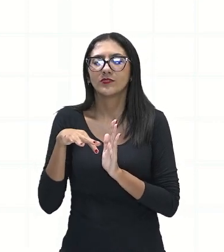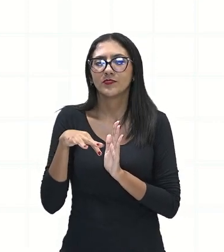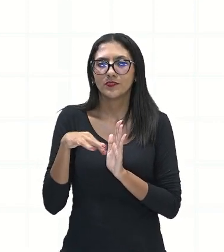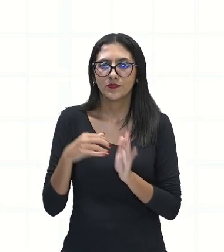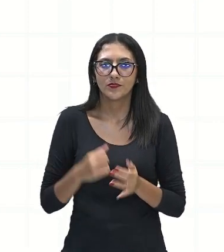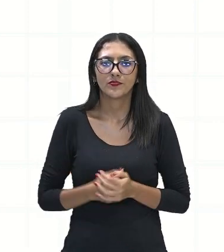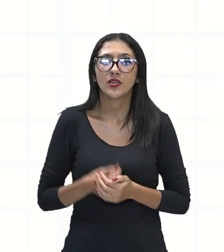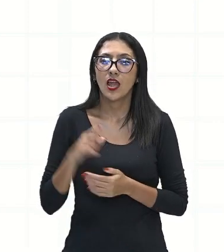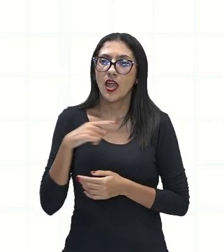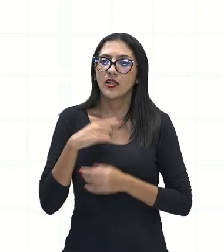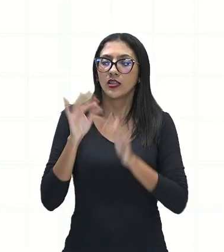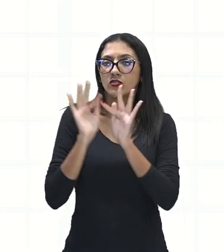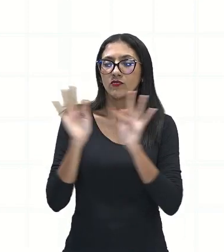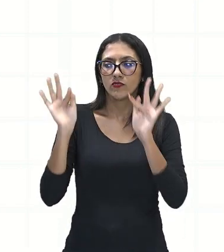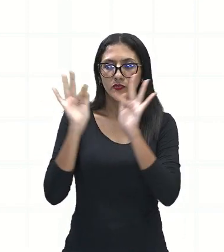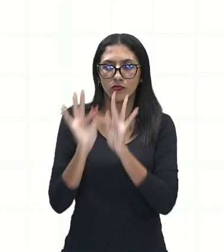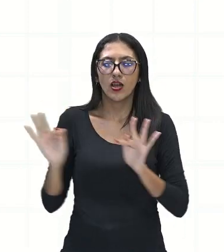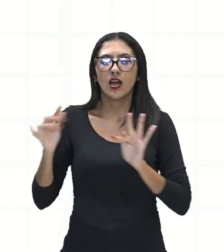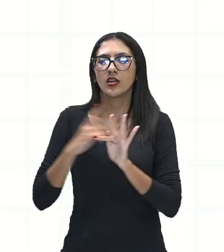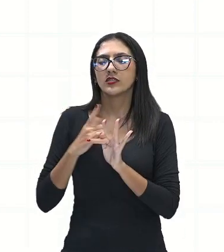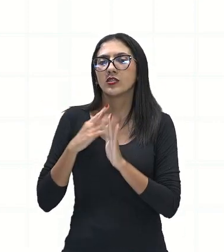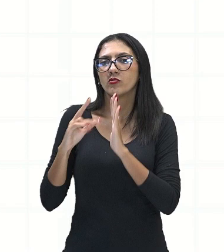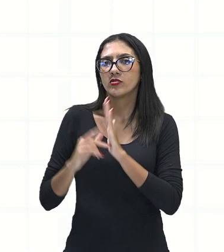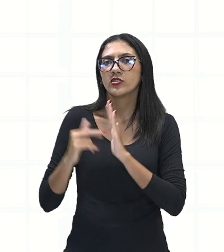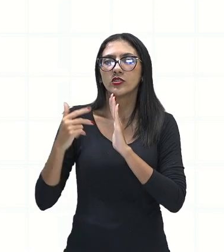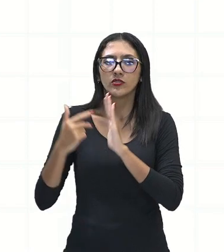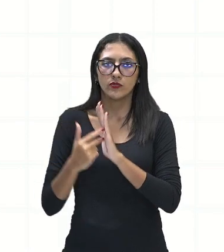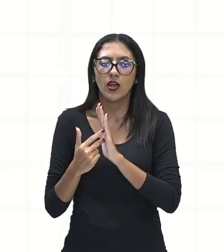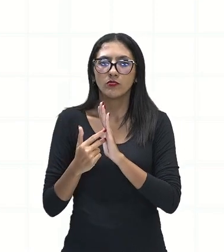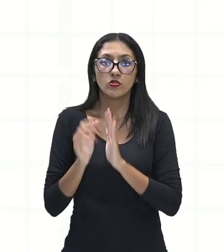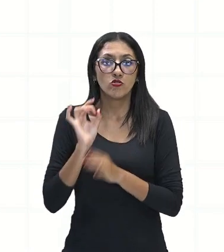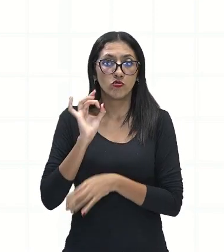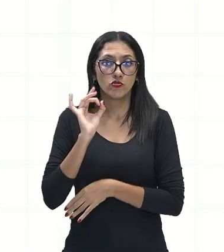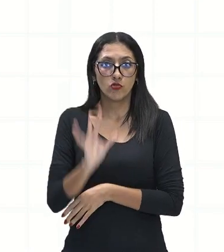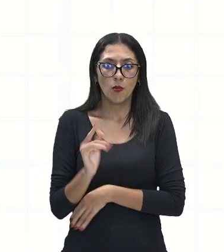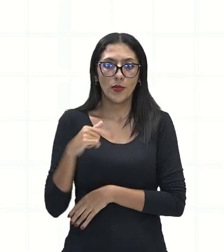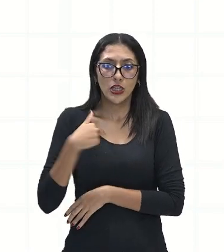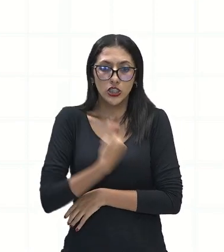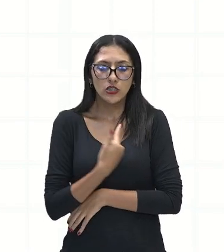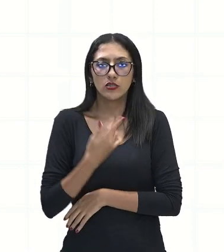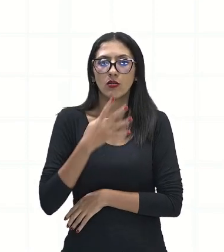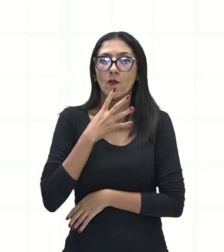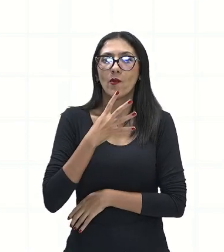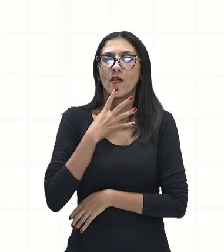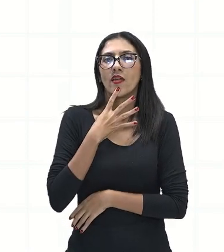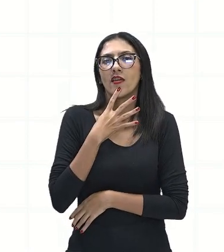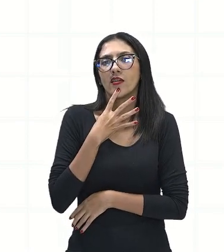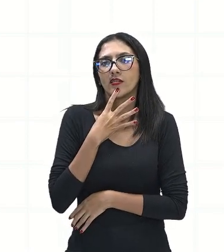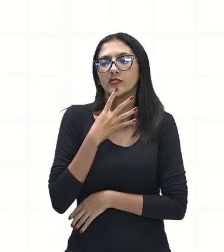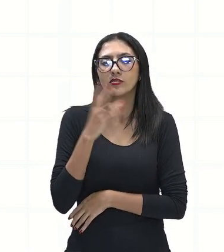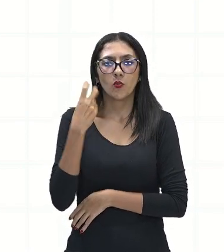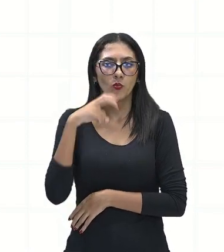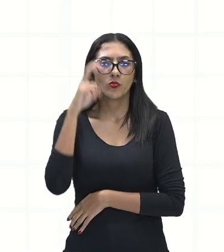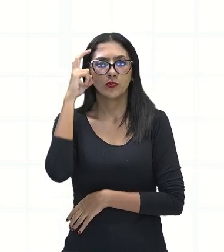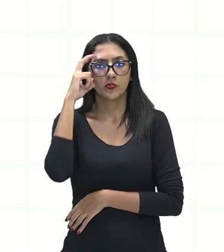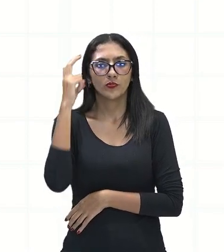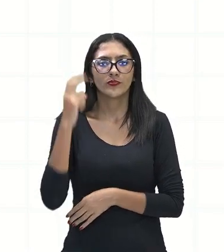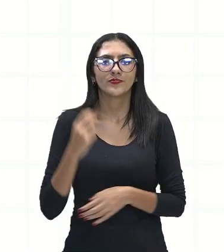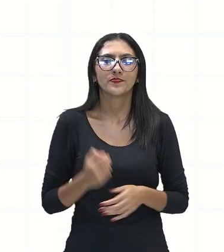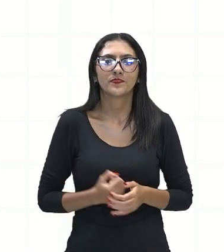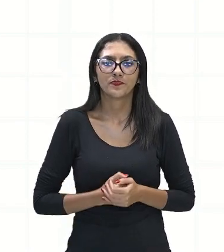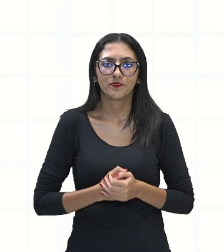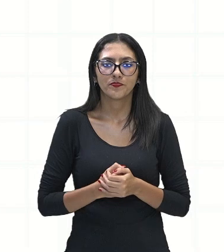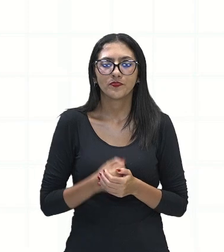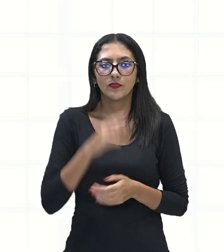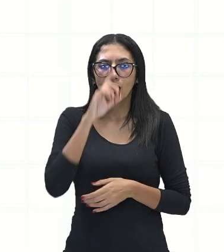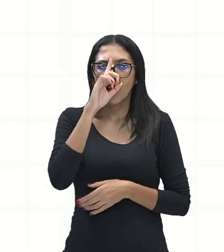ter um determinado sentido para nós que fazemos parte dessa cultura, né? E ideológico tem